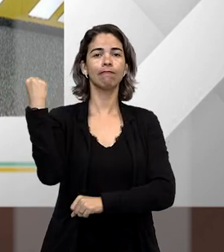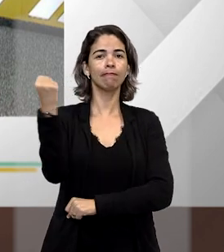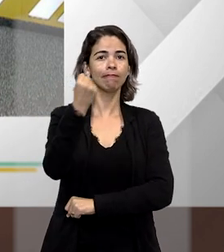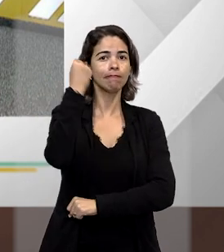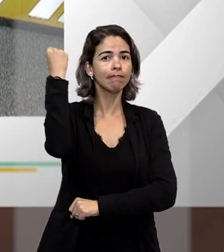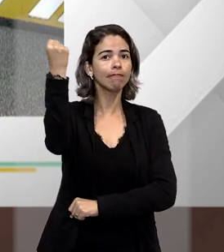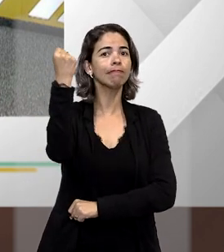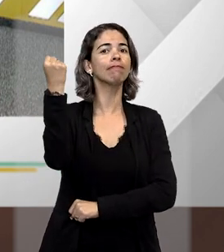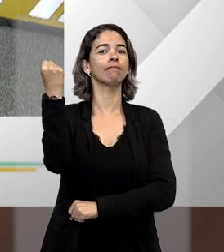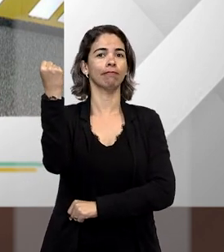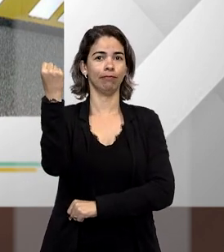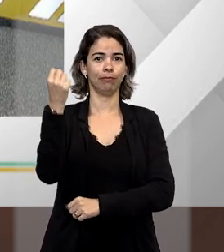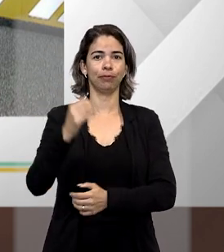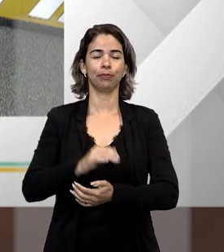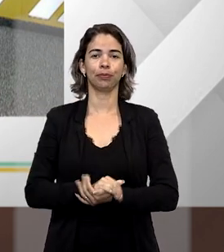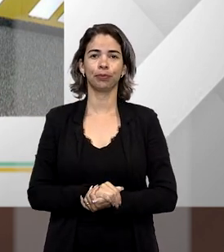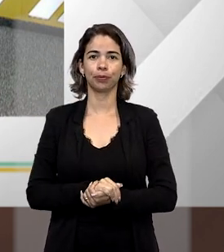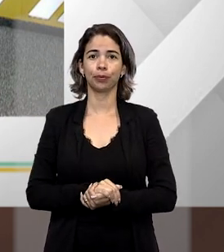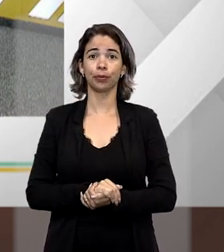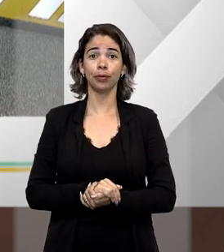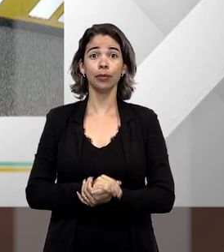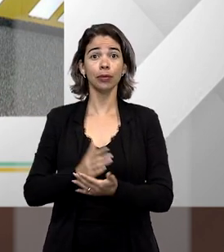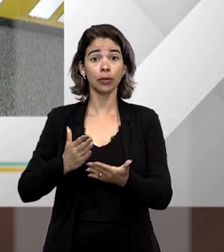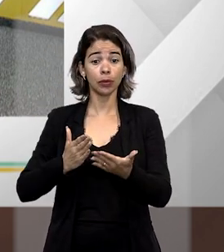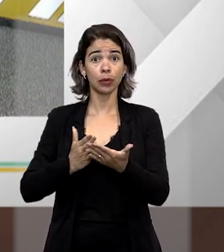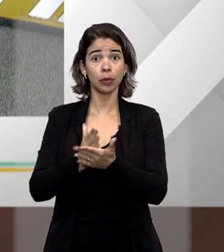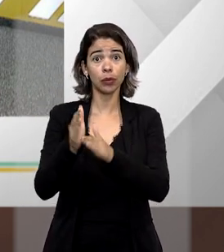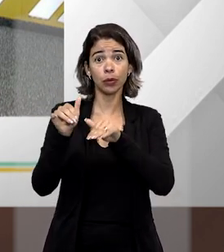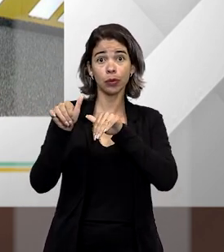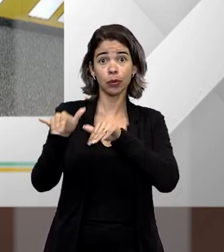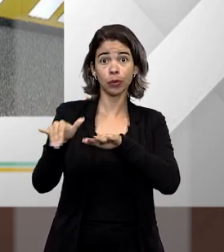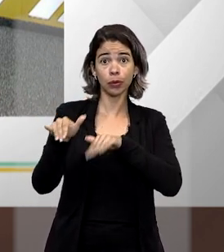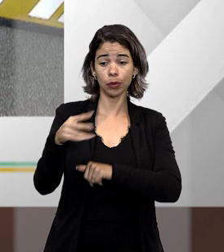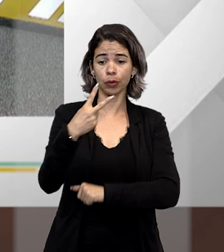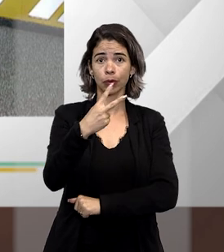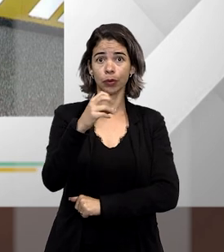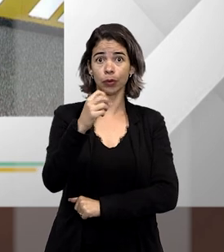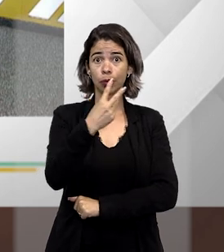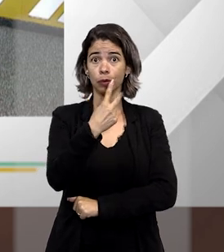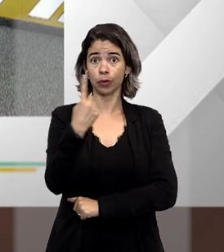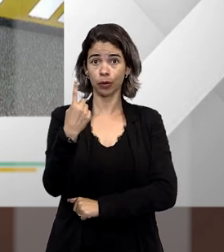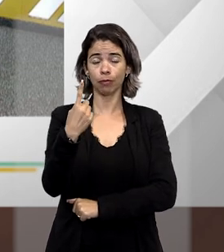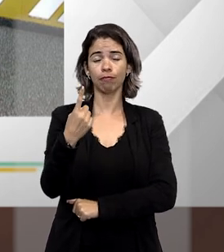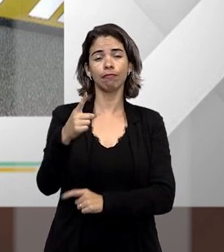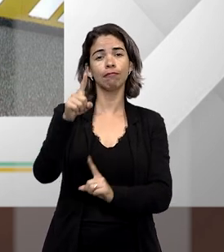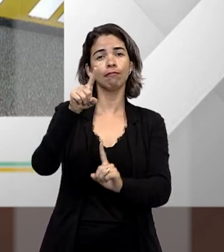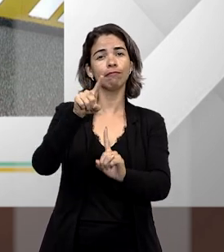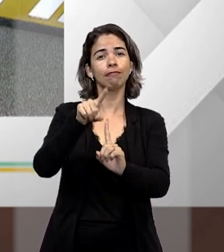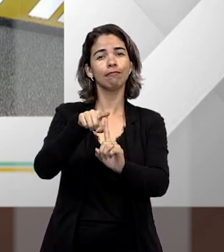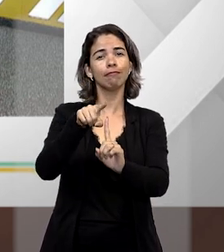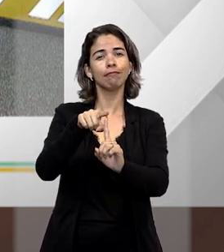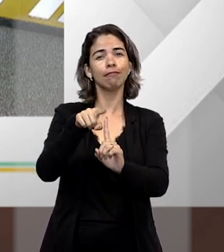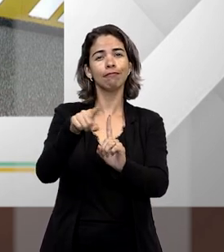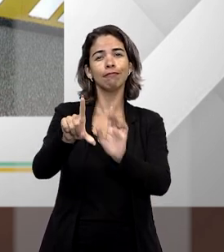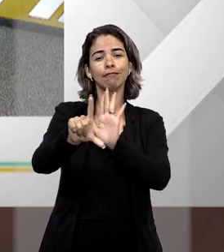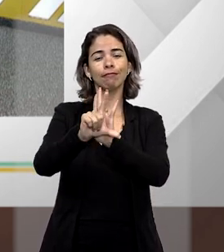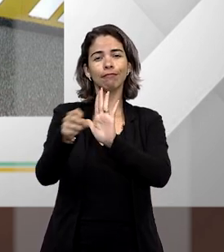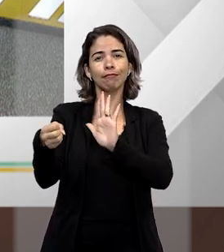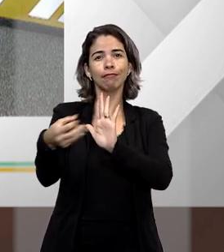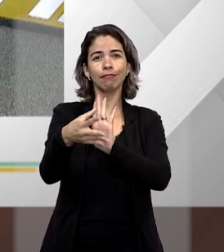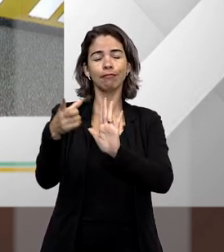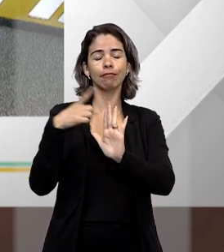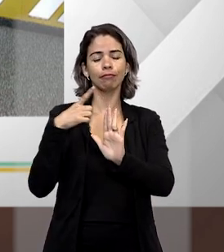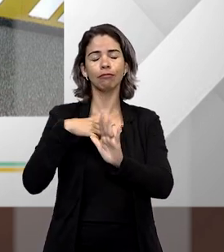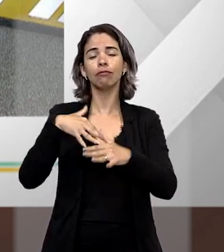num grave atentado à democracia. Sancionada em setembro de 2021, a nova lei tipificou uma série de crimes